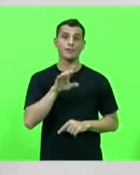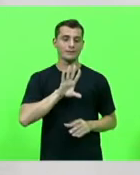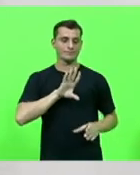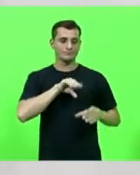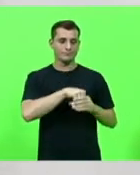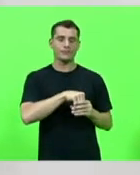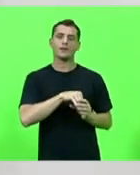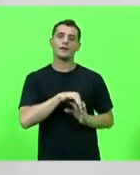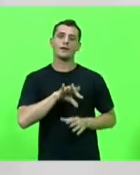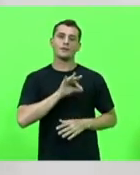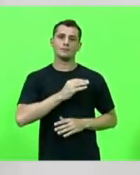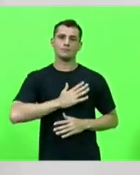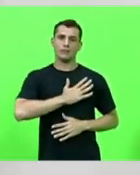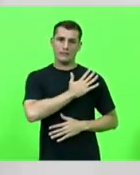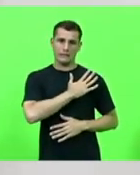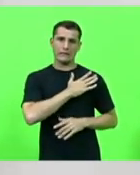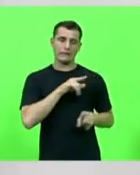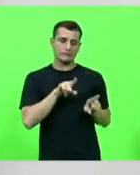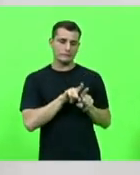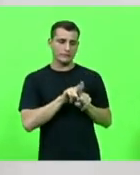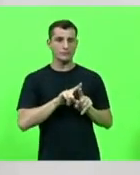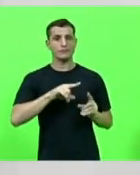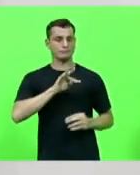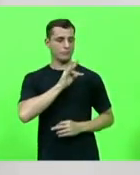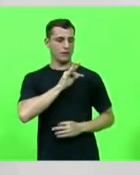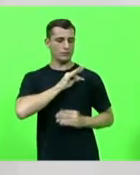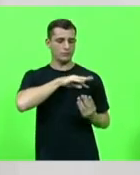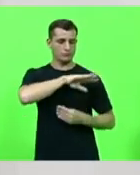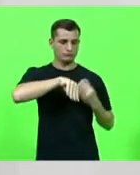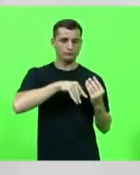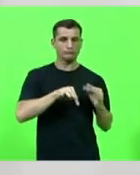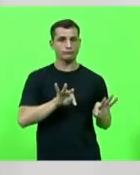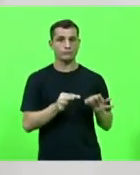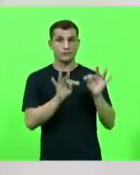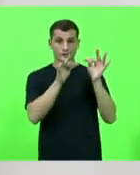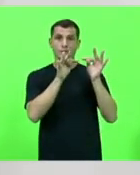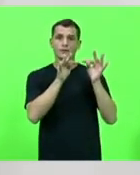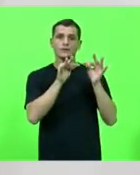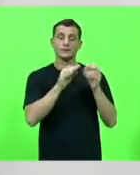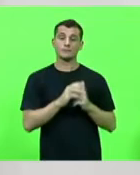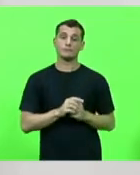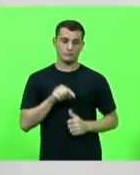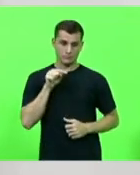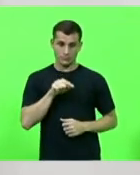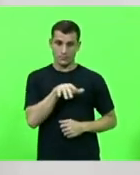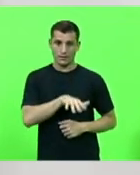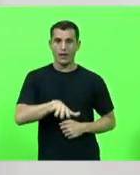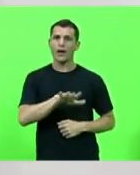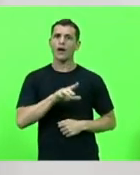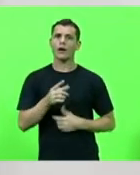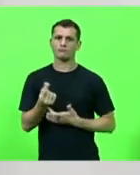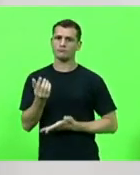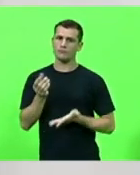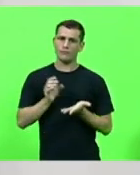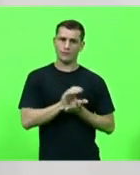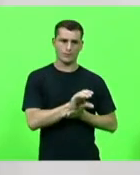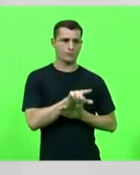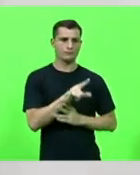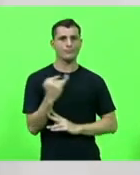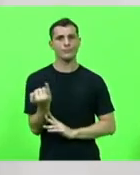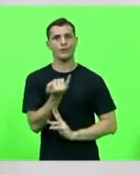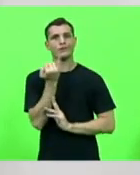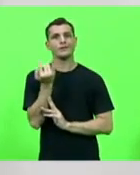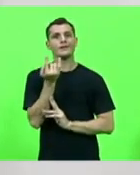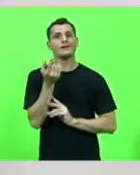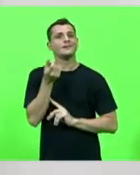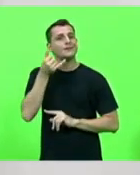tecnologias envolvidas sem falar que investir no setor sempre é importante para evitar agressões e combate os interesses